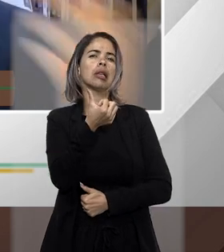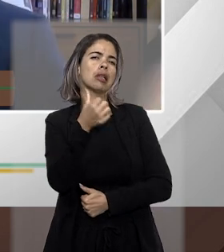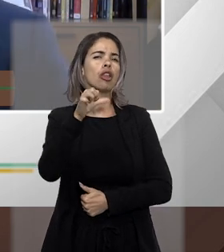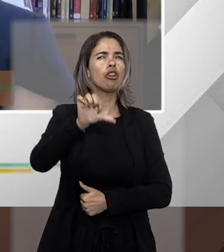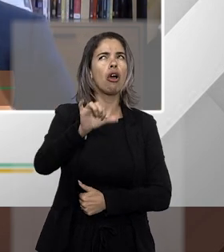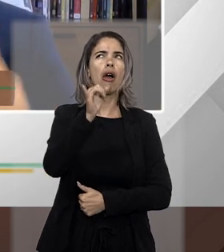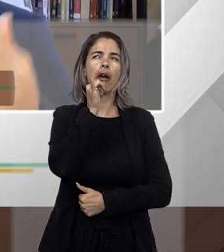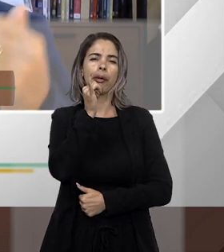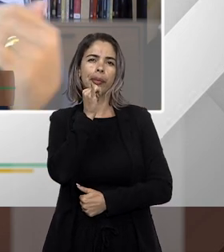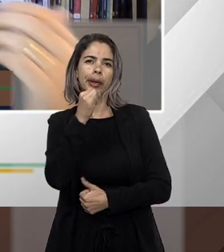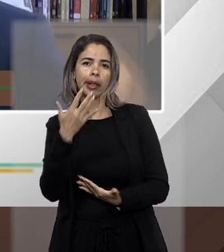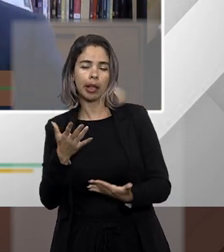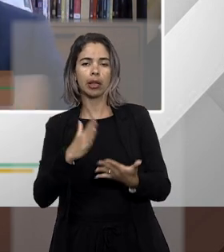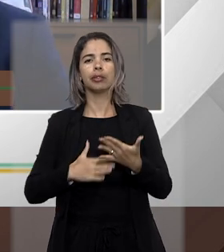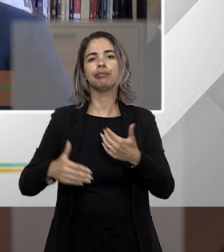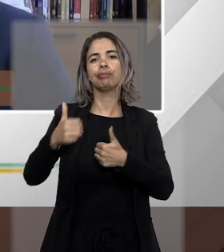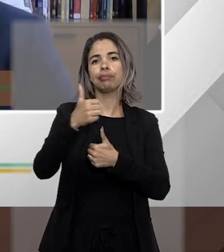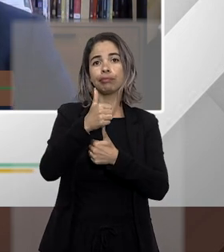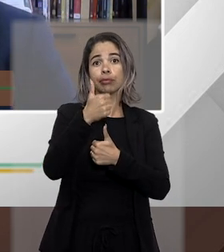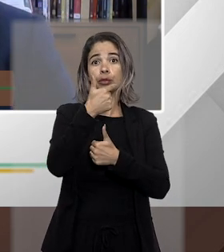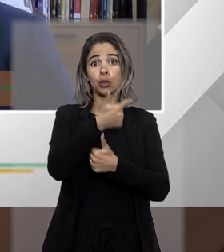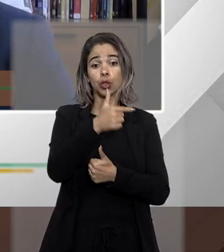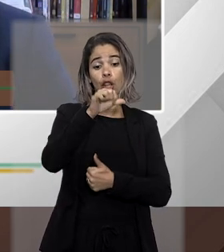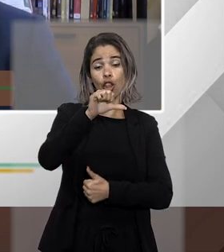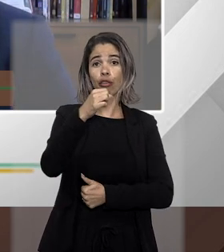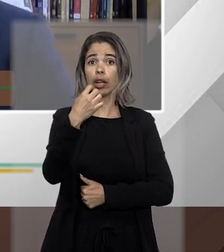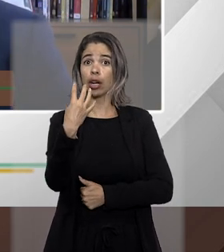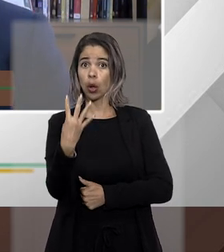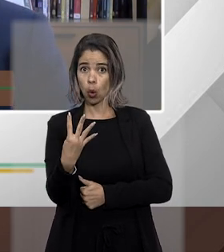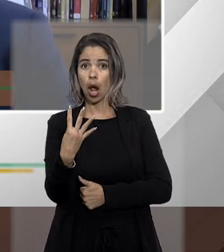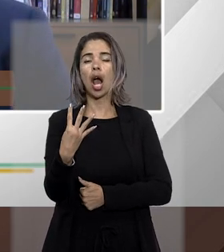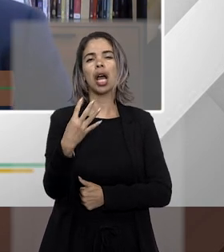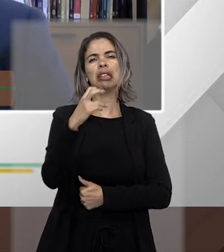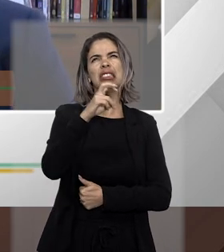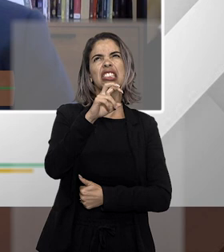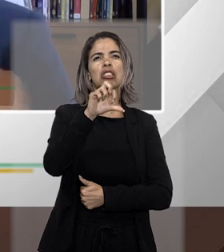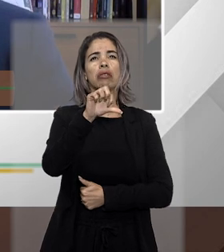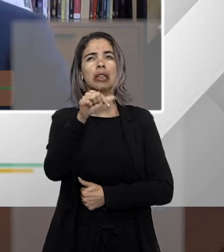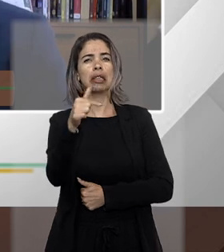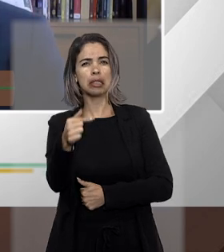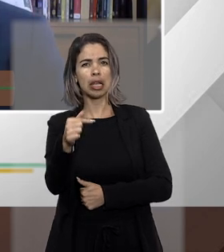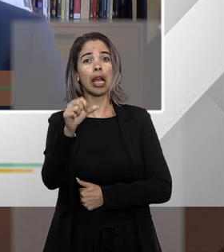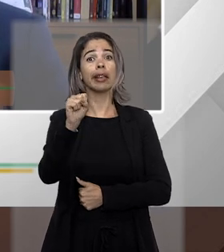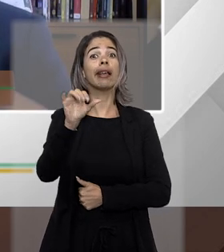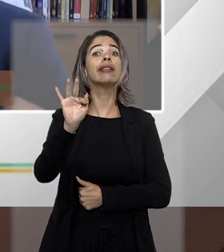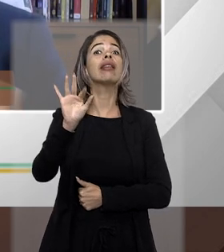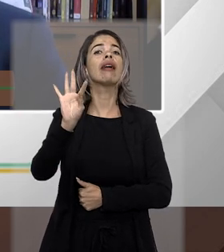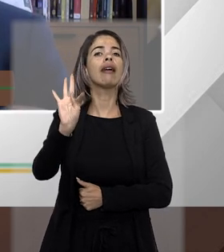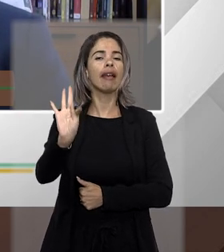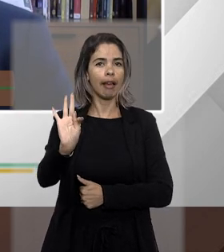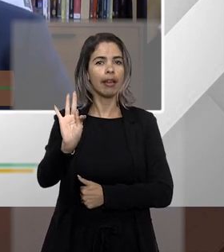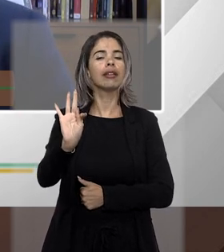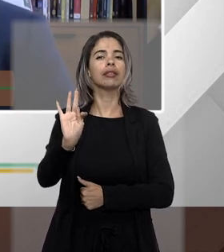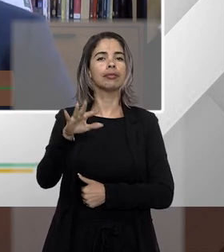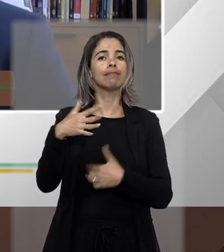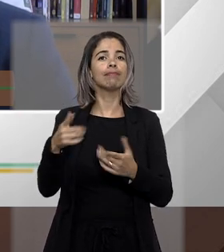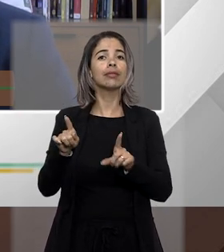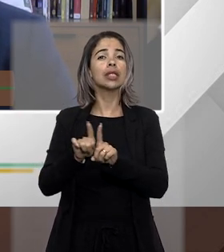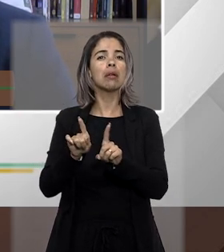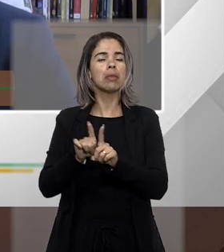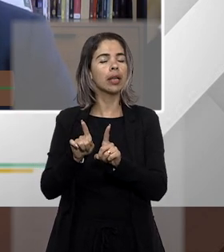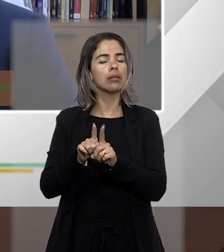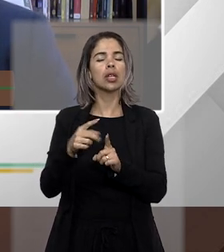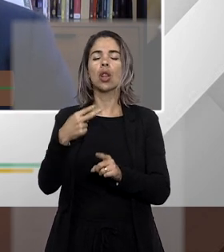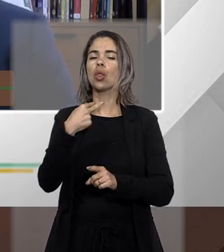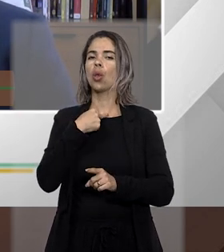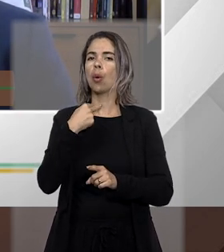294 597 do supremo tribunal federal inadmitindo embargos infringentes no processo de mandado de